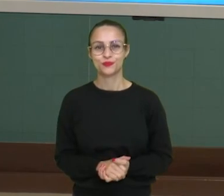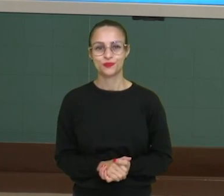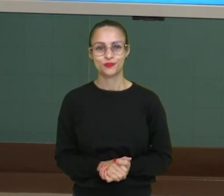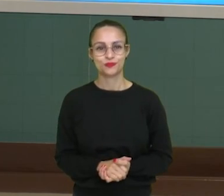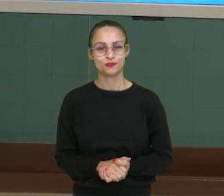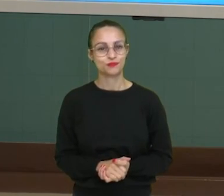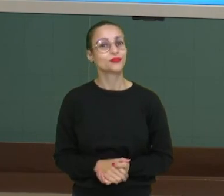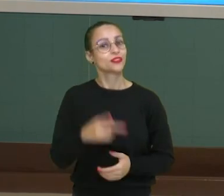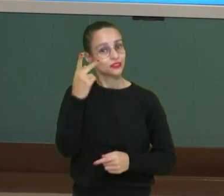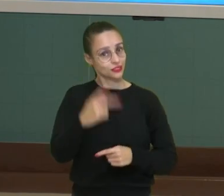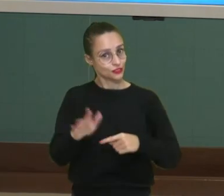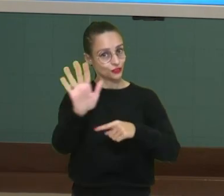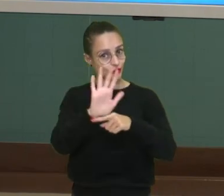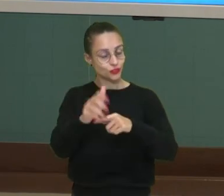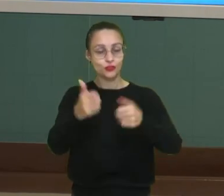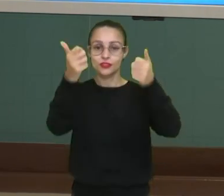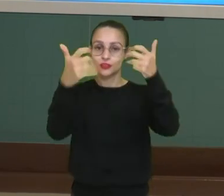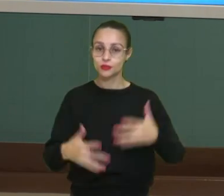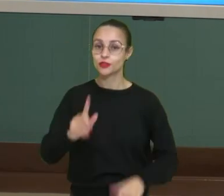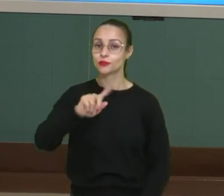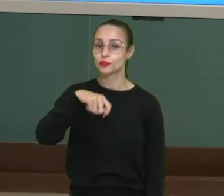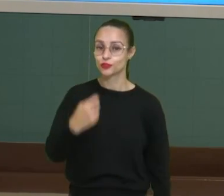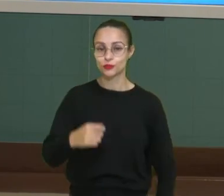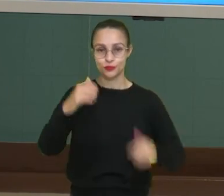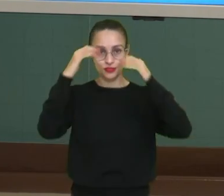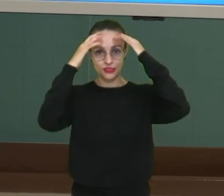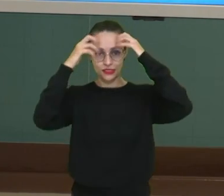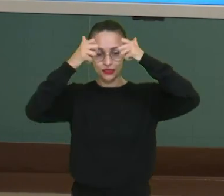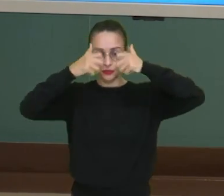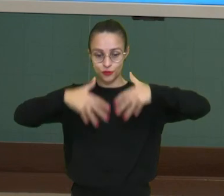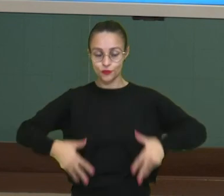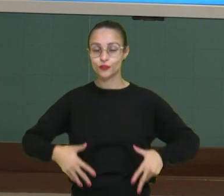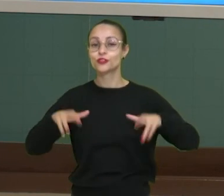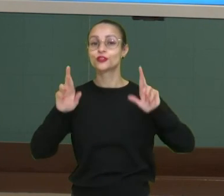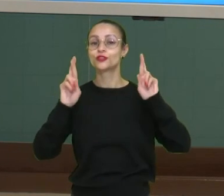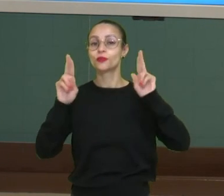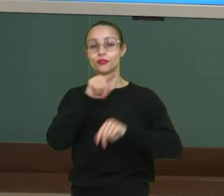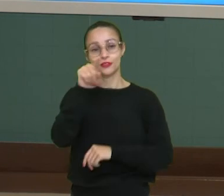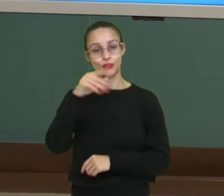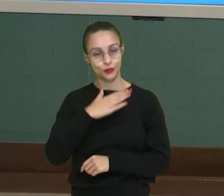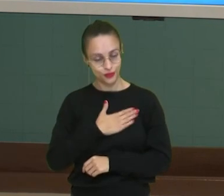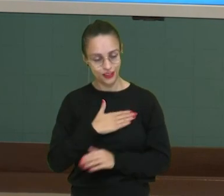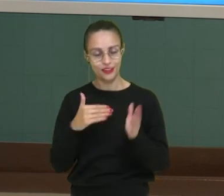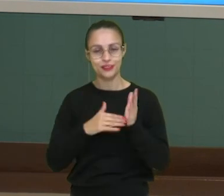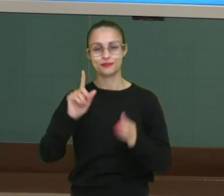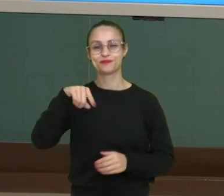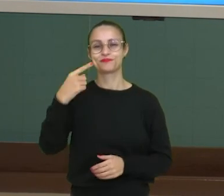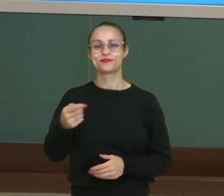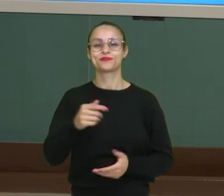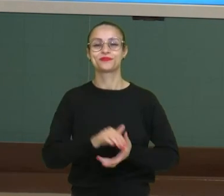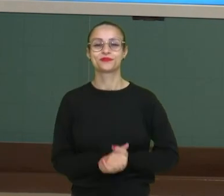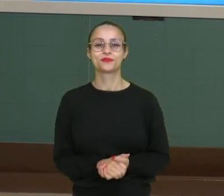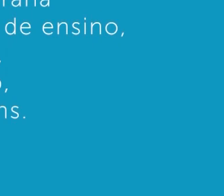Nesse vídeo, nós falamos sobre o sistema nervoso. Espero que vocês tenham gostado e até breve!